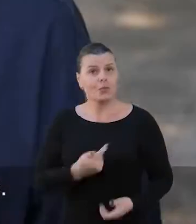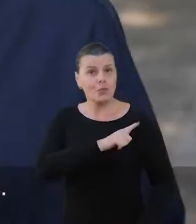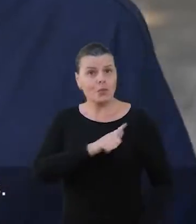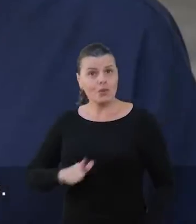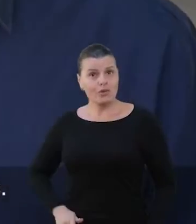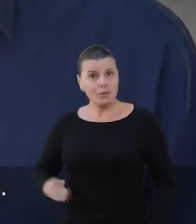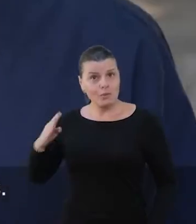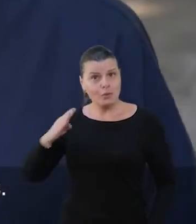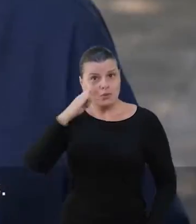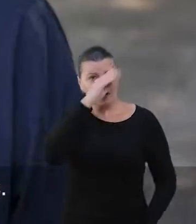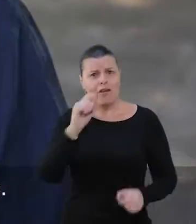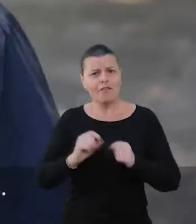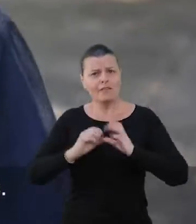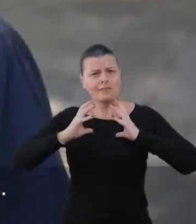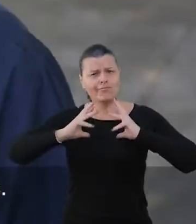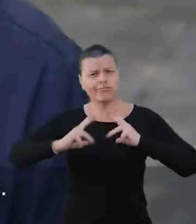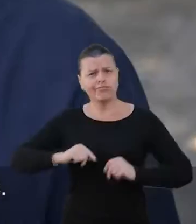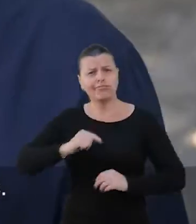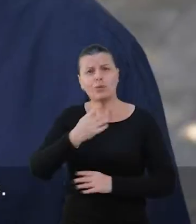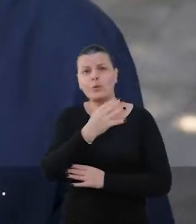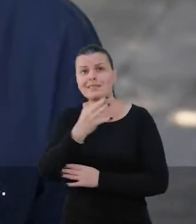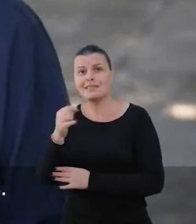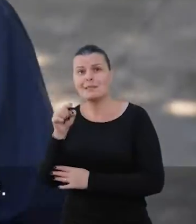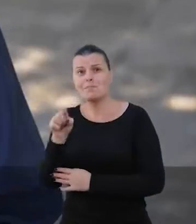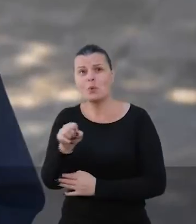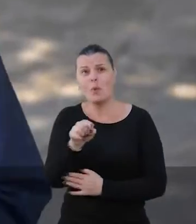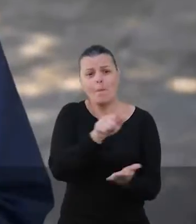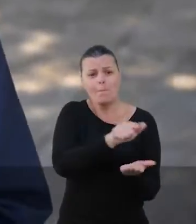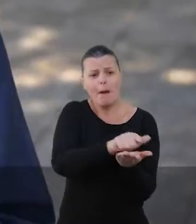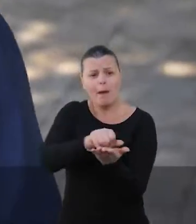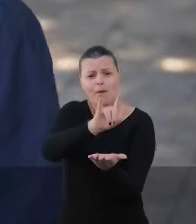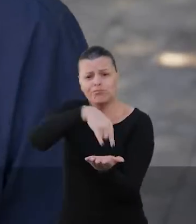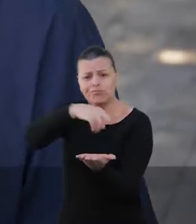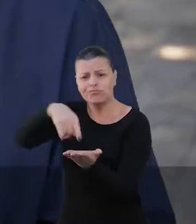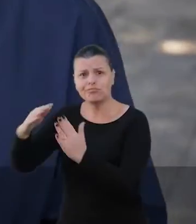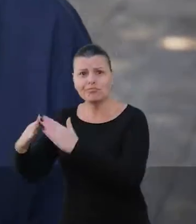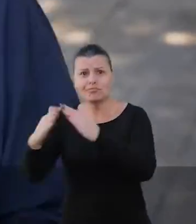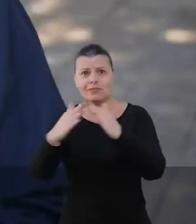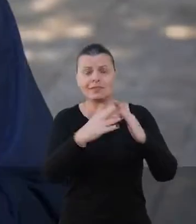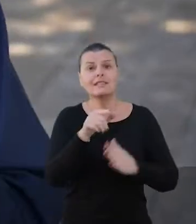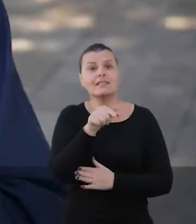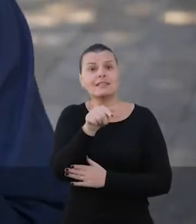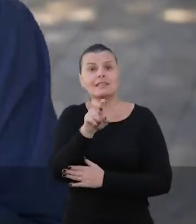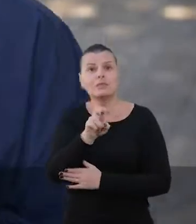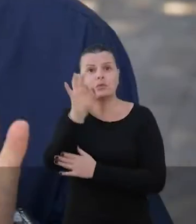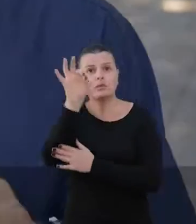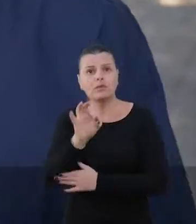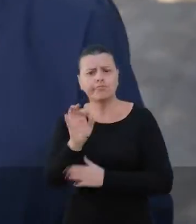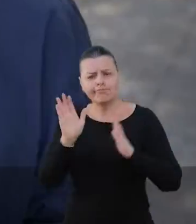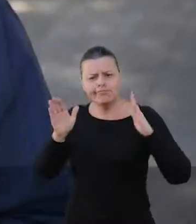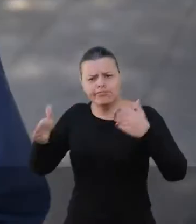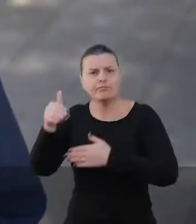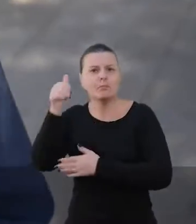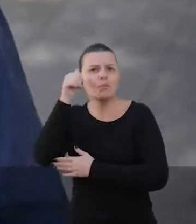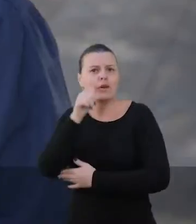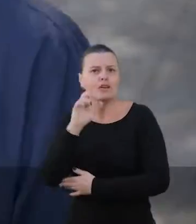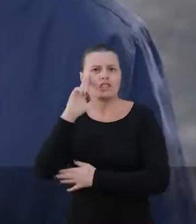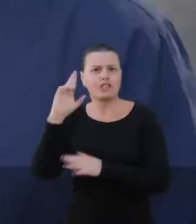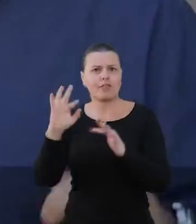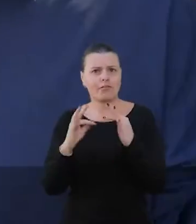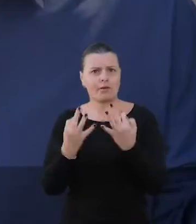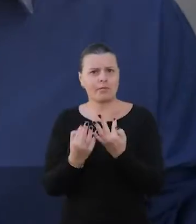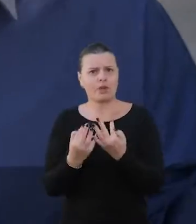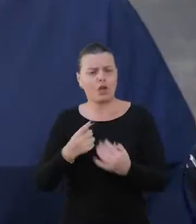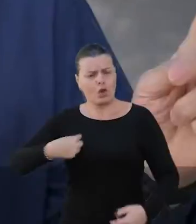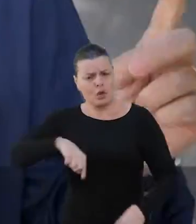O governo Bolsonaro regularizou 400 mil propriedades. 75% delas para mulheres chefes de família.